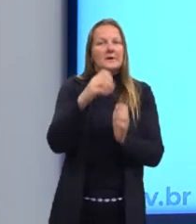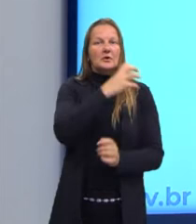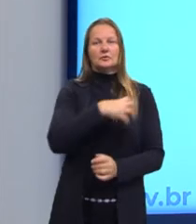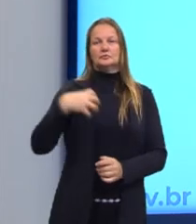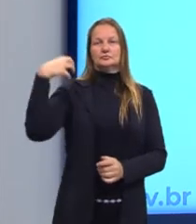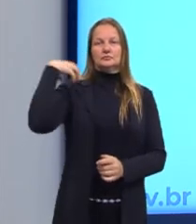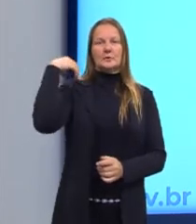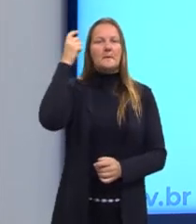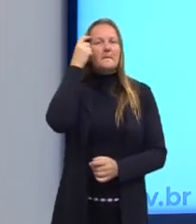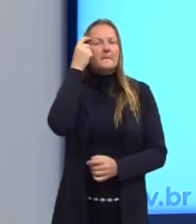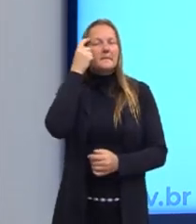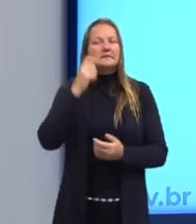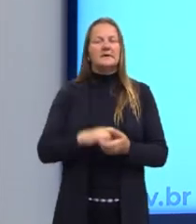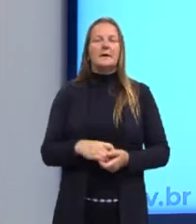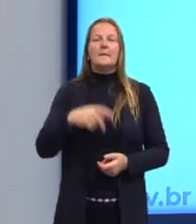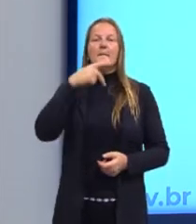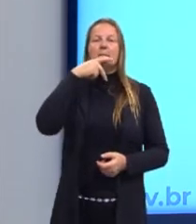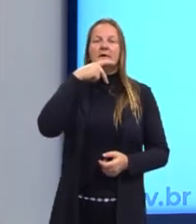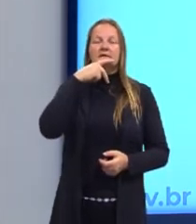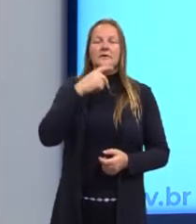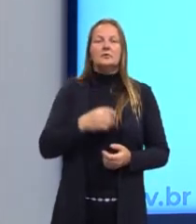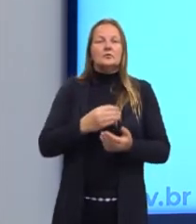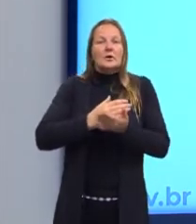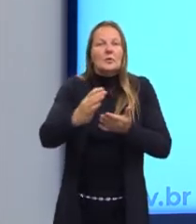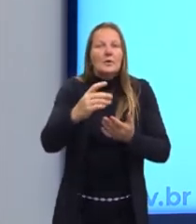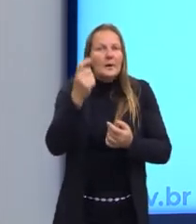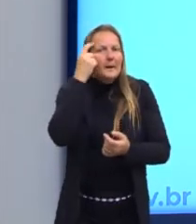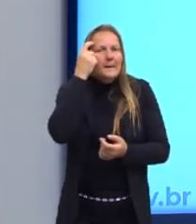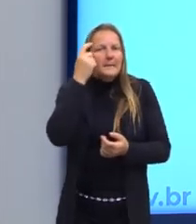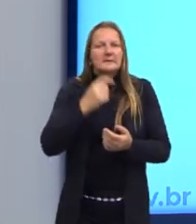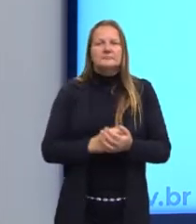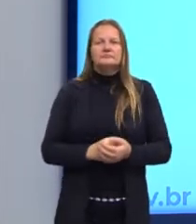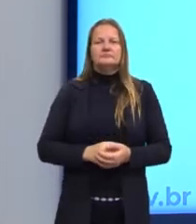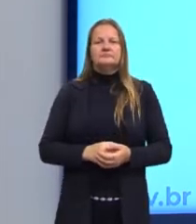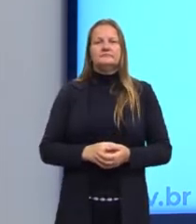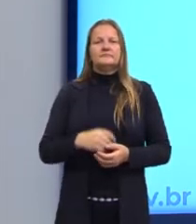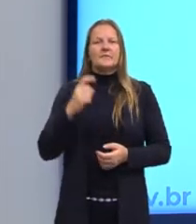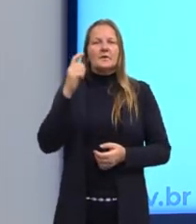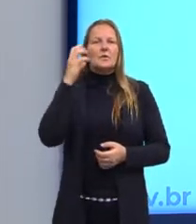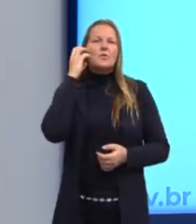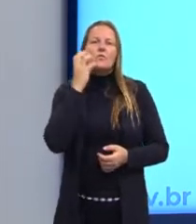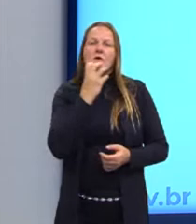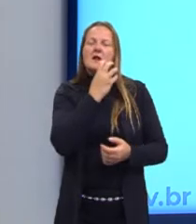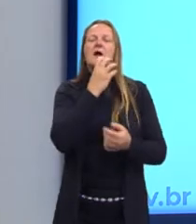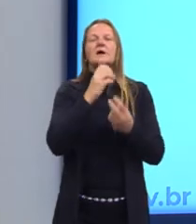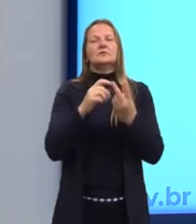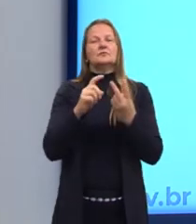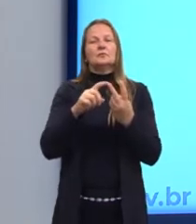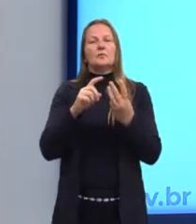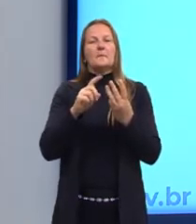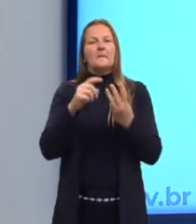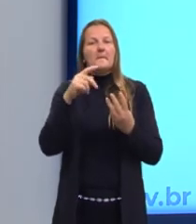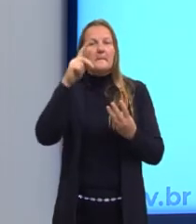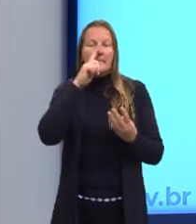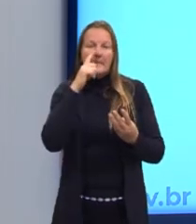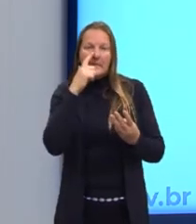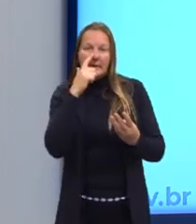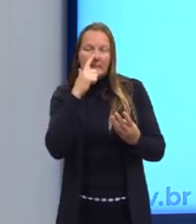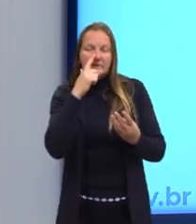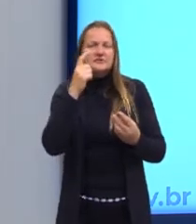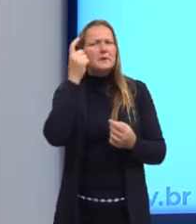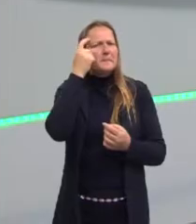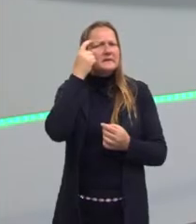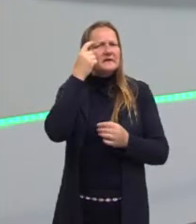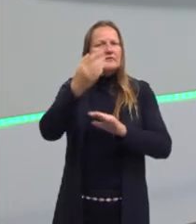olha só, o Platão já saía pensando os fatos, o Heráclito, Parmênides, eles já estavam pensando os fatos,